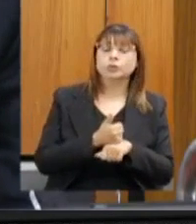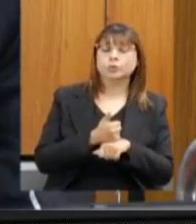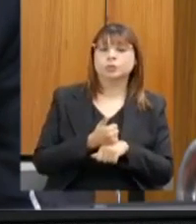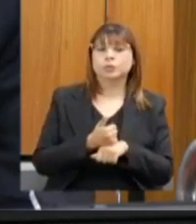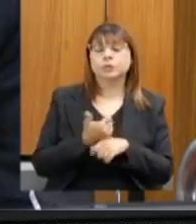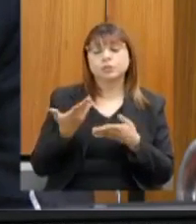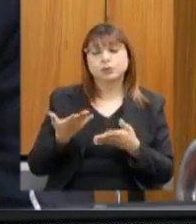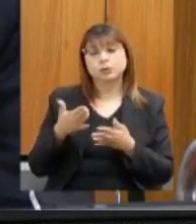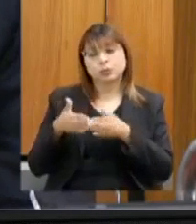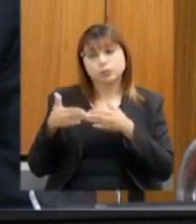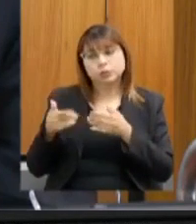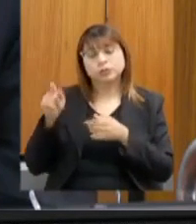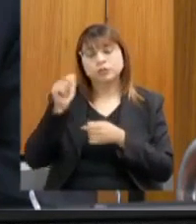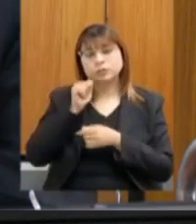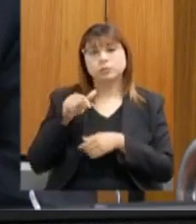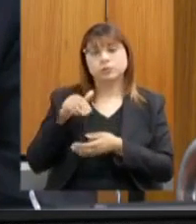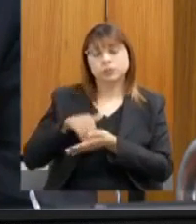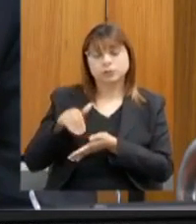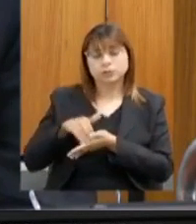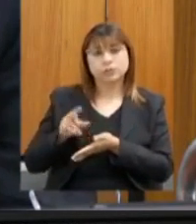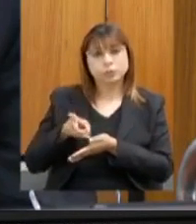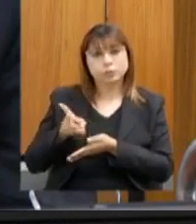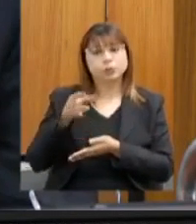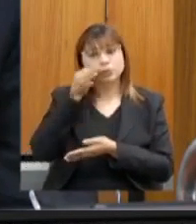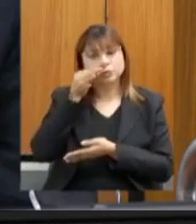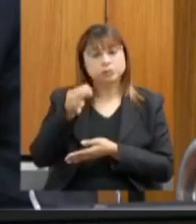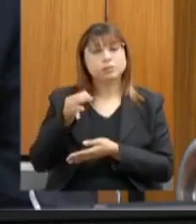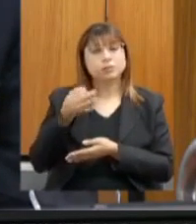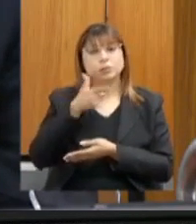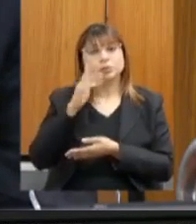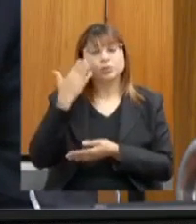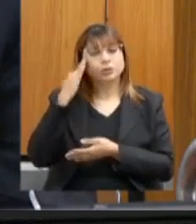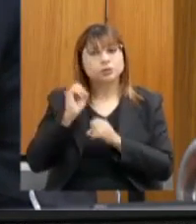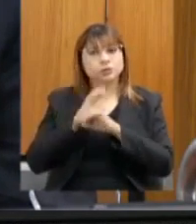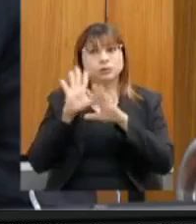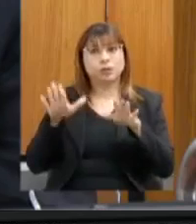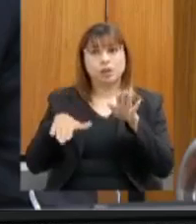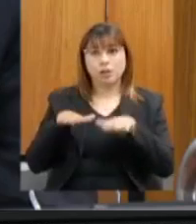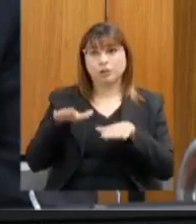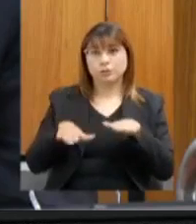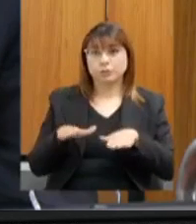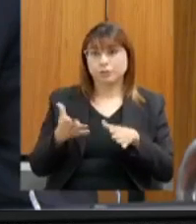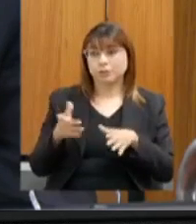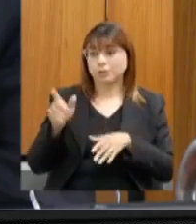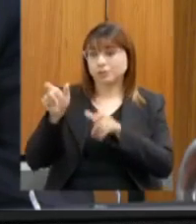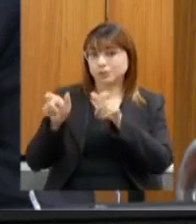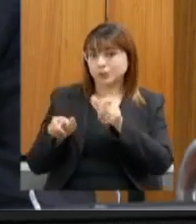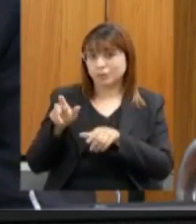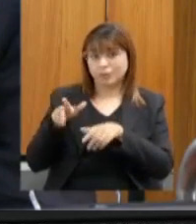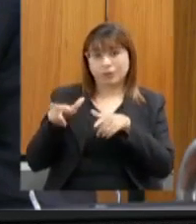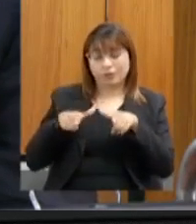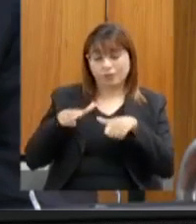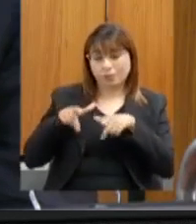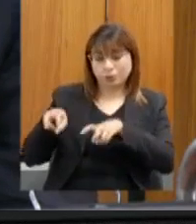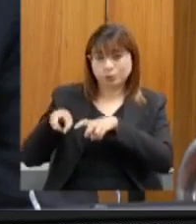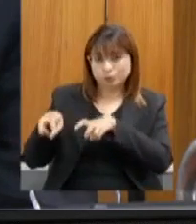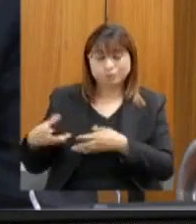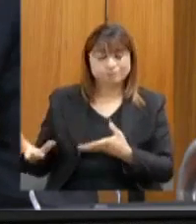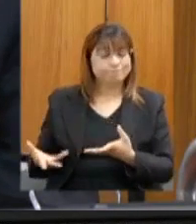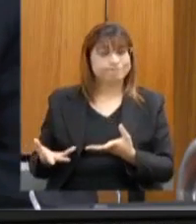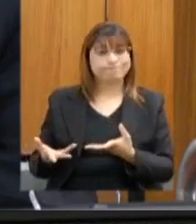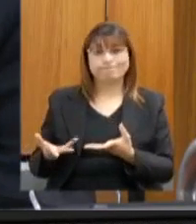que continue atenta, que continue entendendo que o produtor, às vezes, não tem voz. E ele, às vezes, até